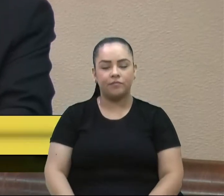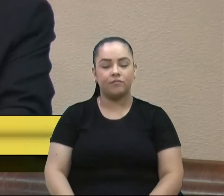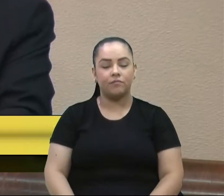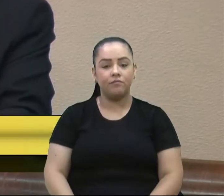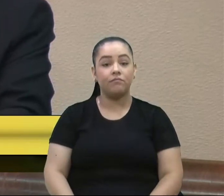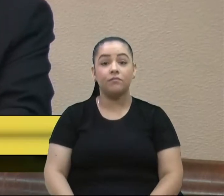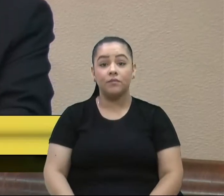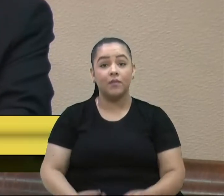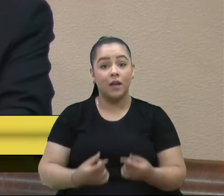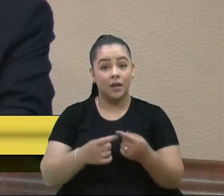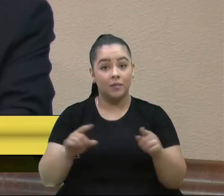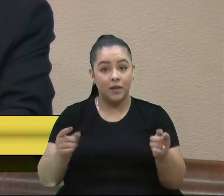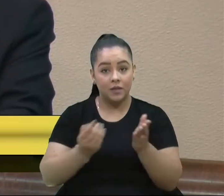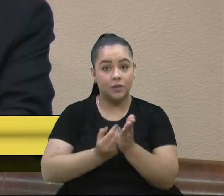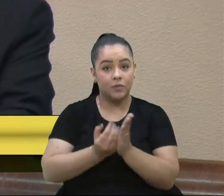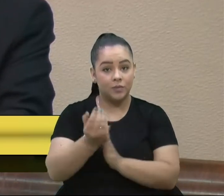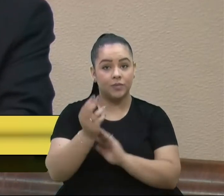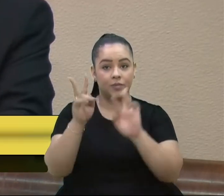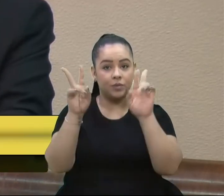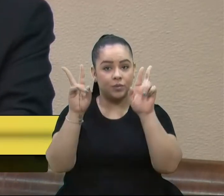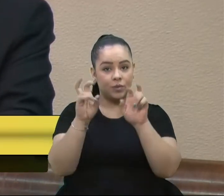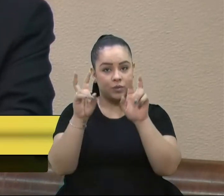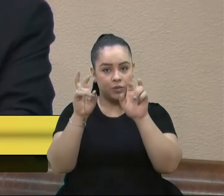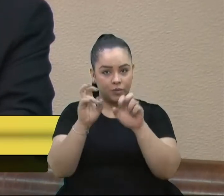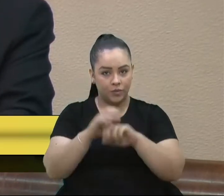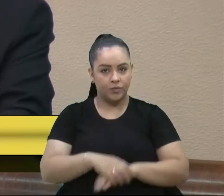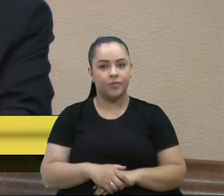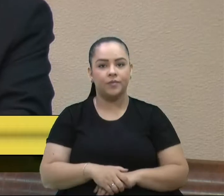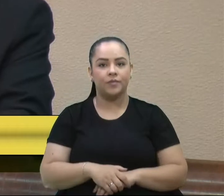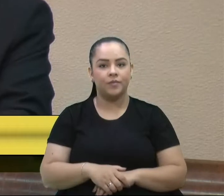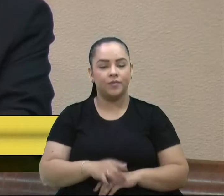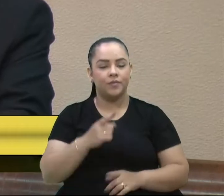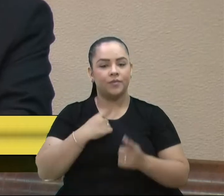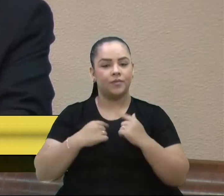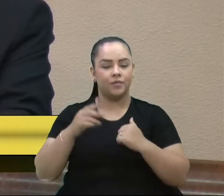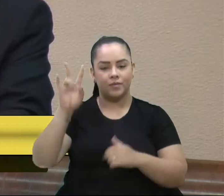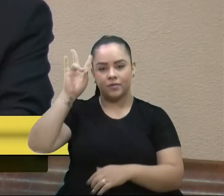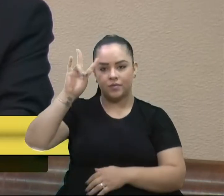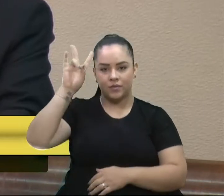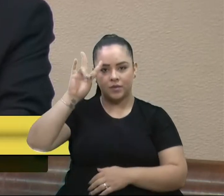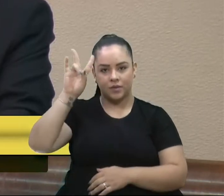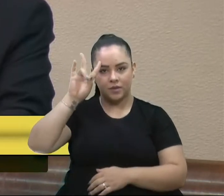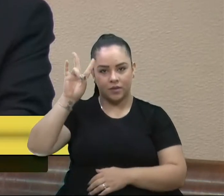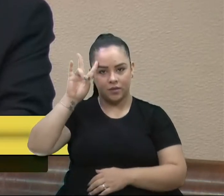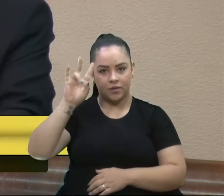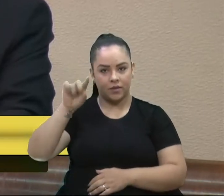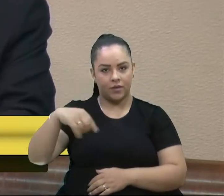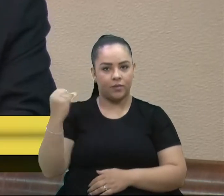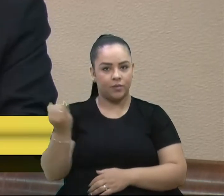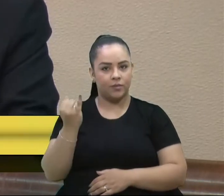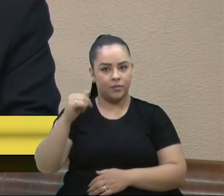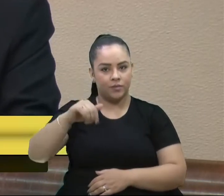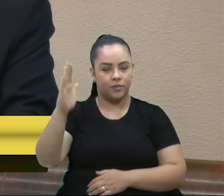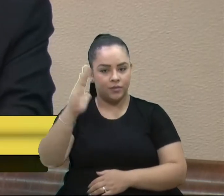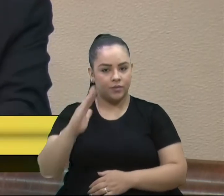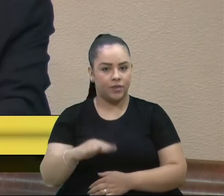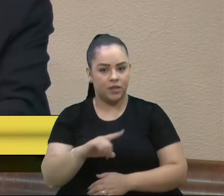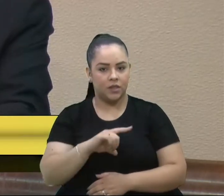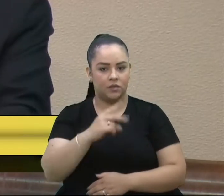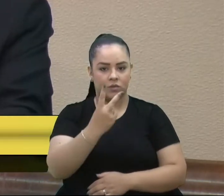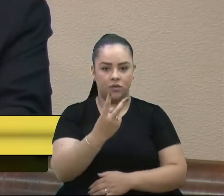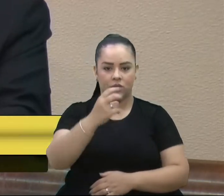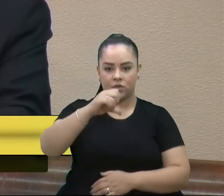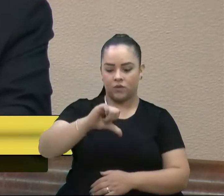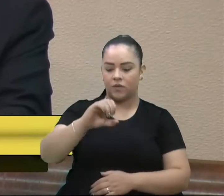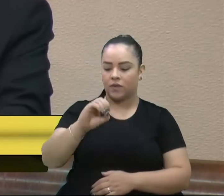o assunto, gostaria de lembrar, destacar, que no Brasil há 290